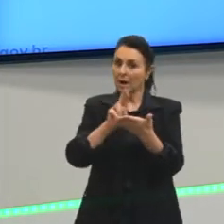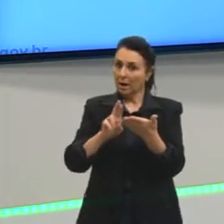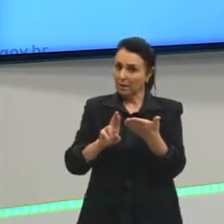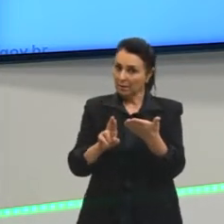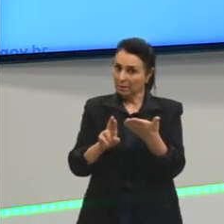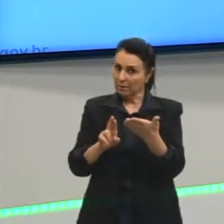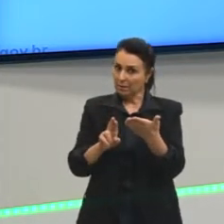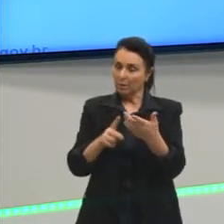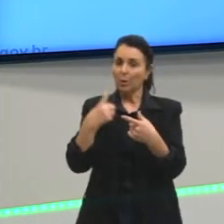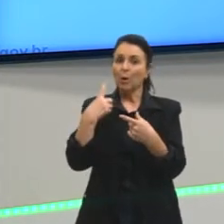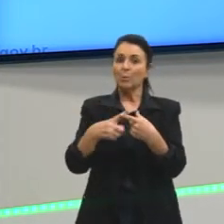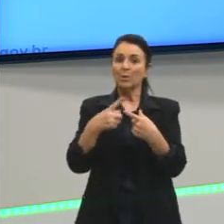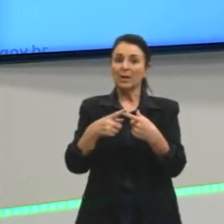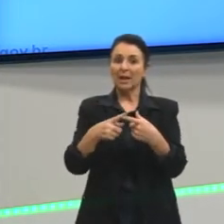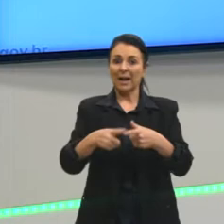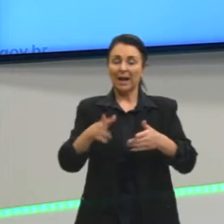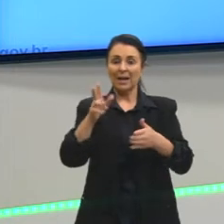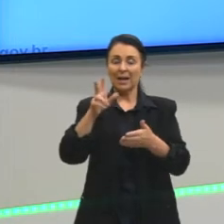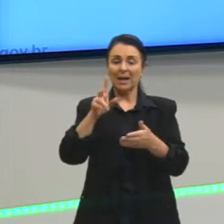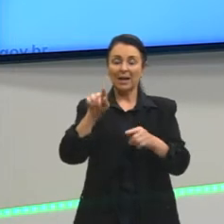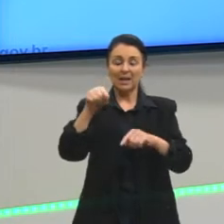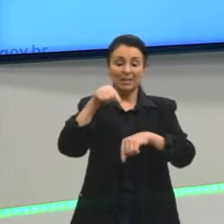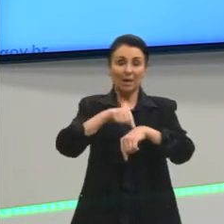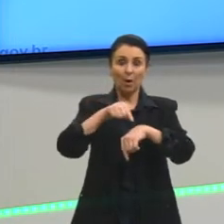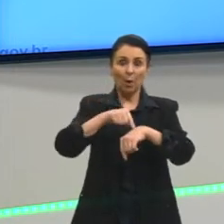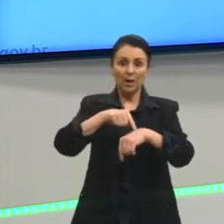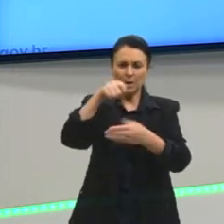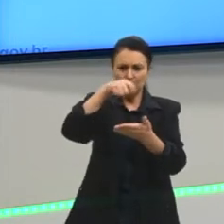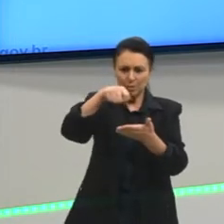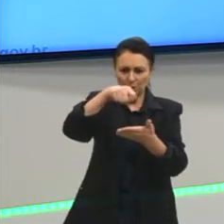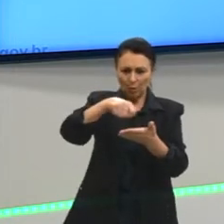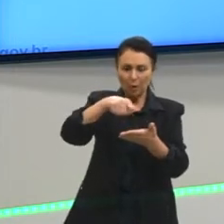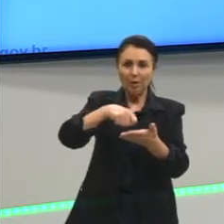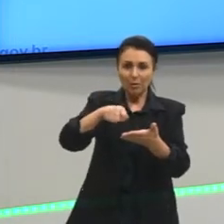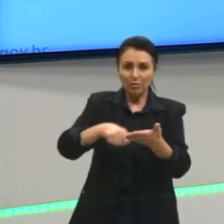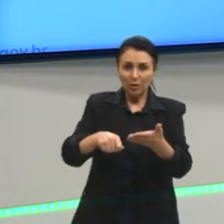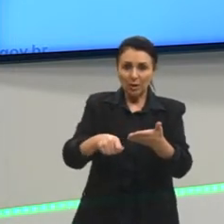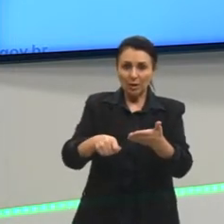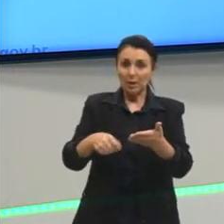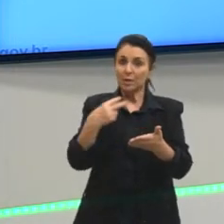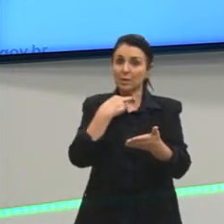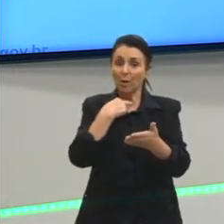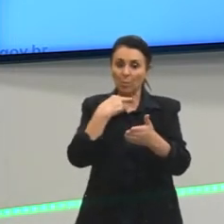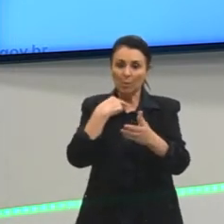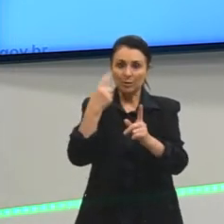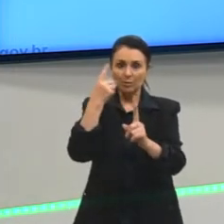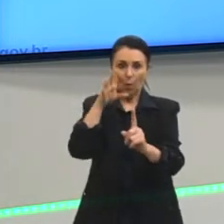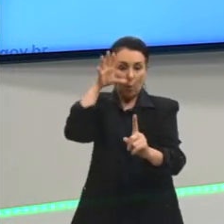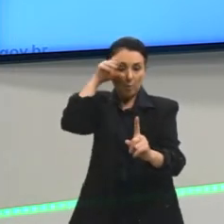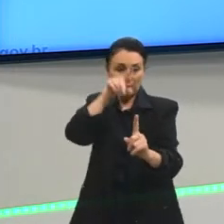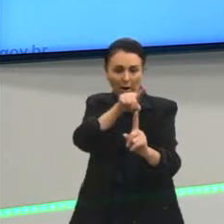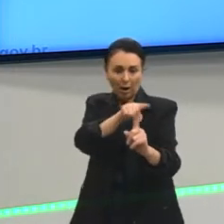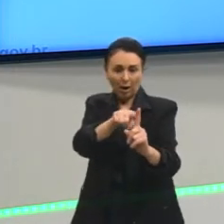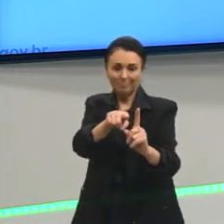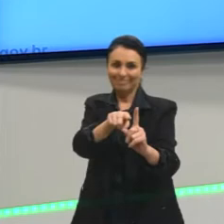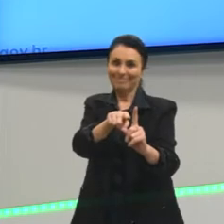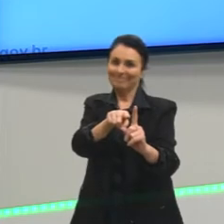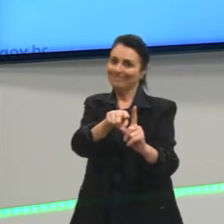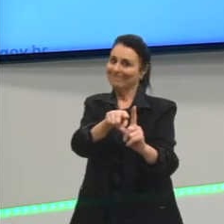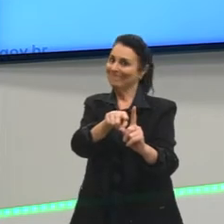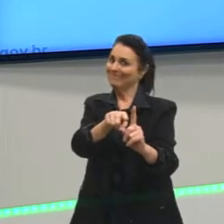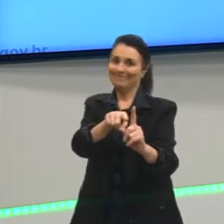plataforma. Então, toma cuidado com a margem. Sempre, tá, gente? Tomar cuidado com a margem.